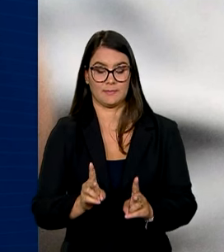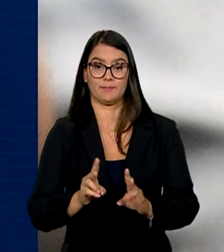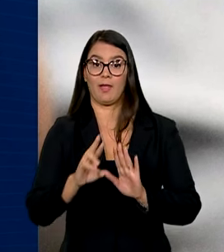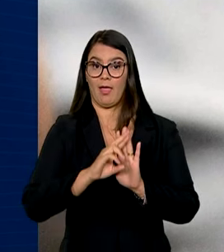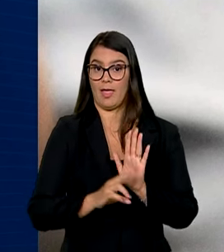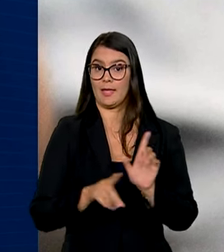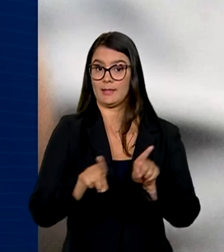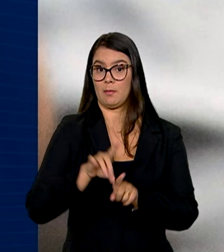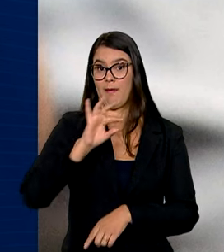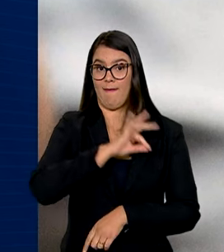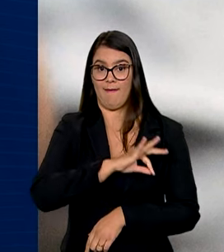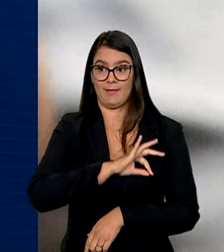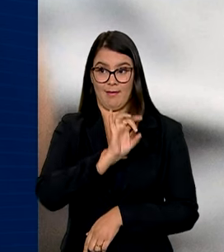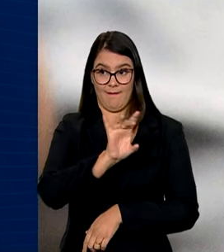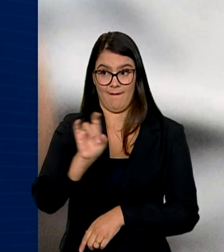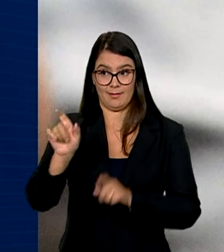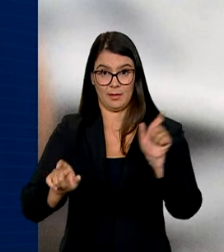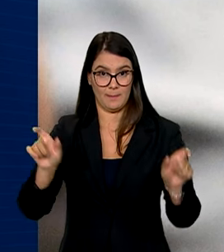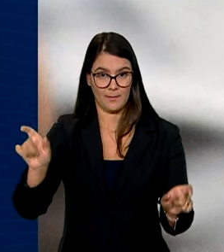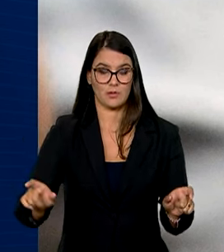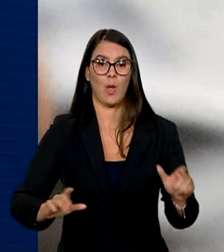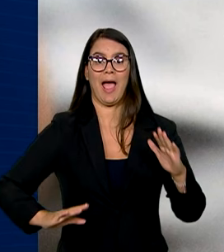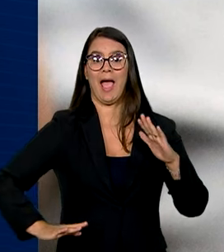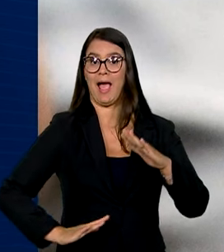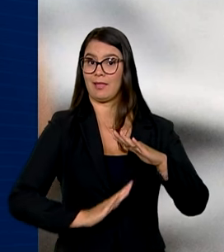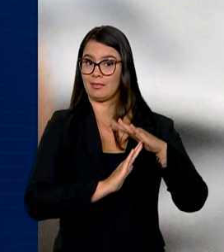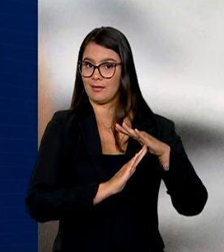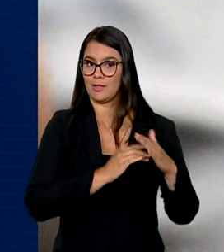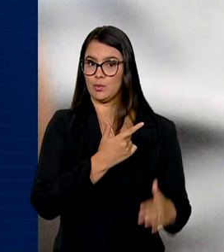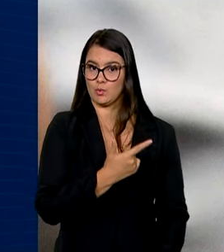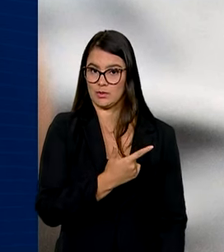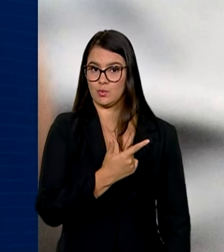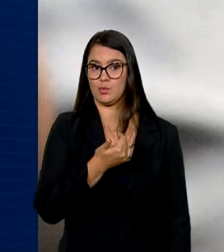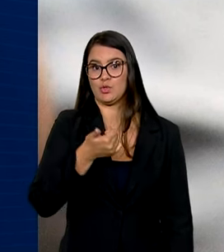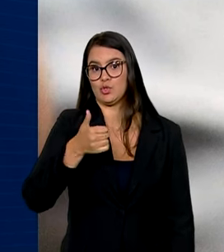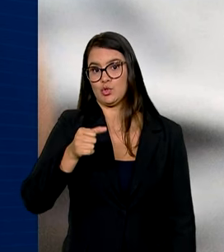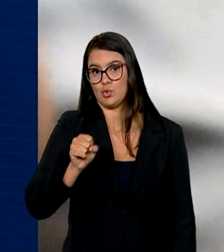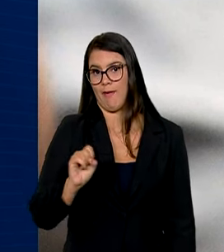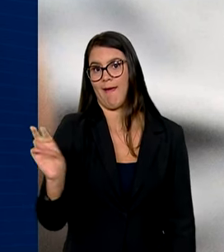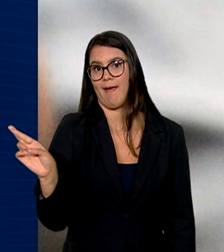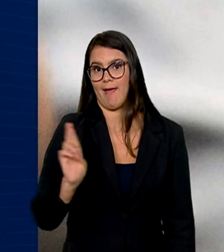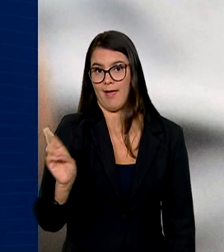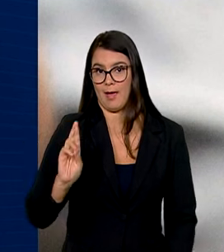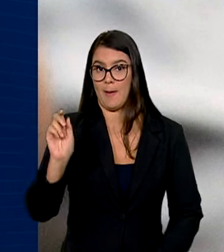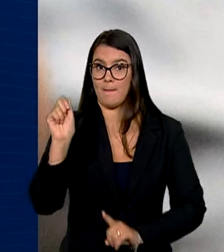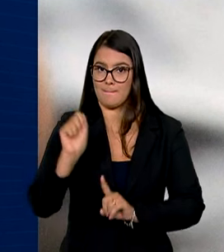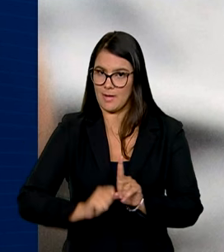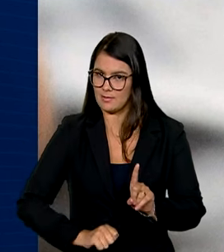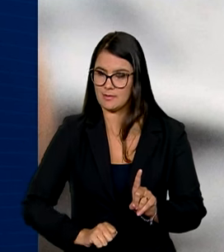é que a renda de cada pessoa da família seja de, no máximo, R$ 218 por mês.